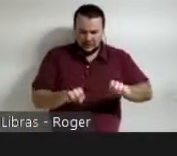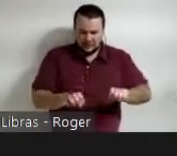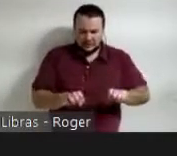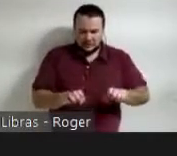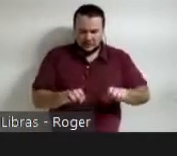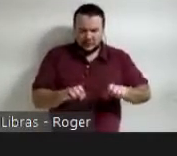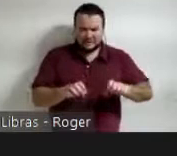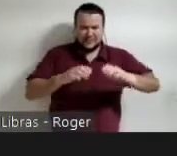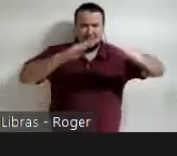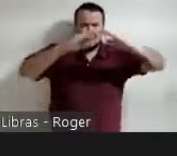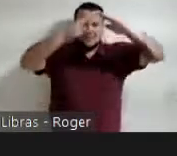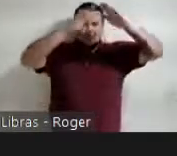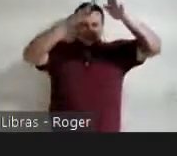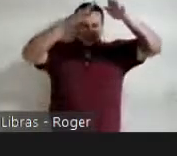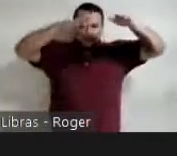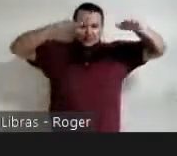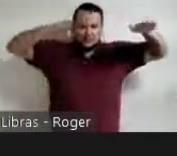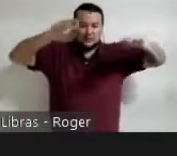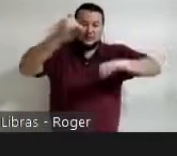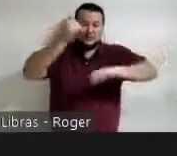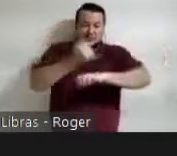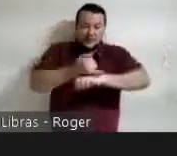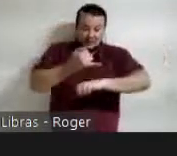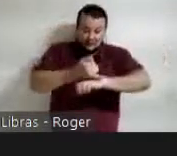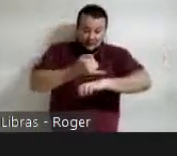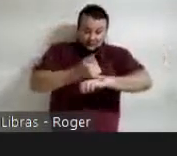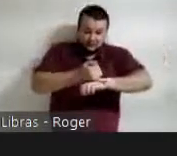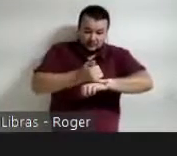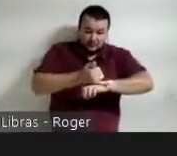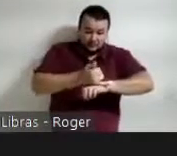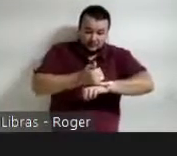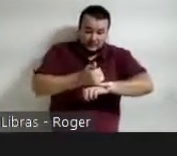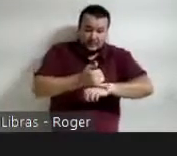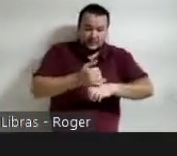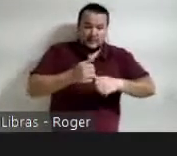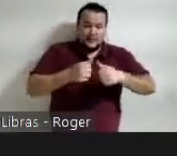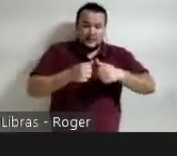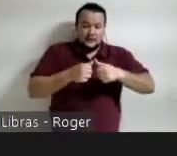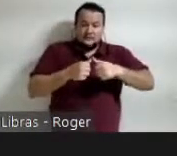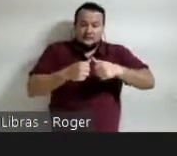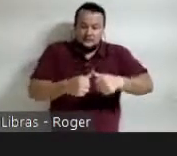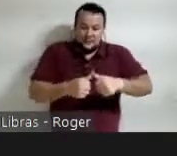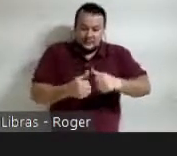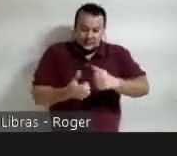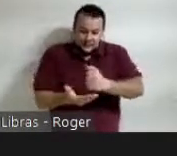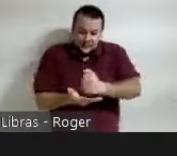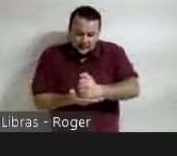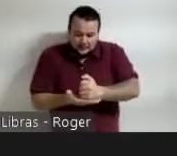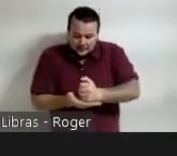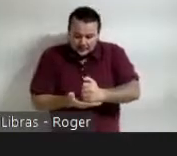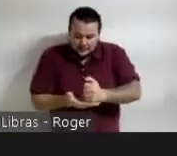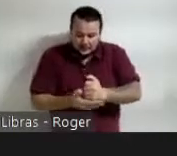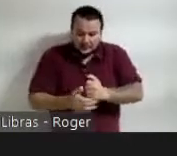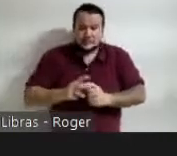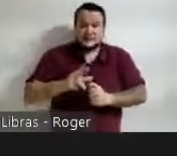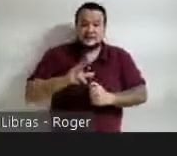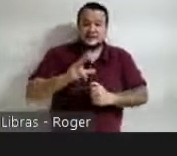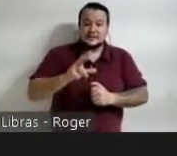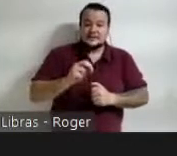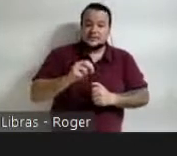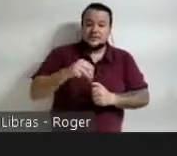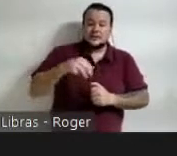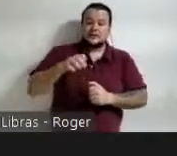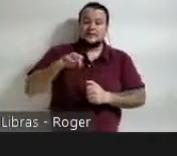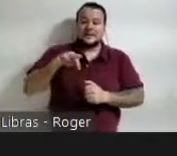superfície interior de 50x50 livre de qualquer apoio estrutural e templada e aberta a as vistas